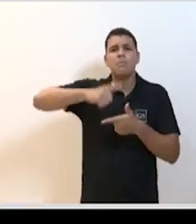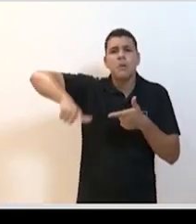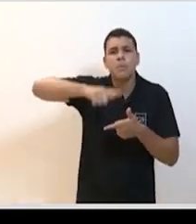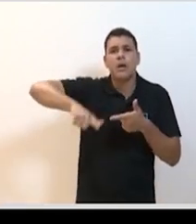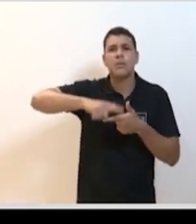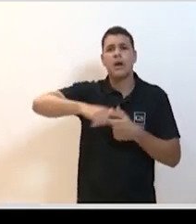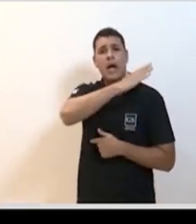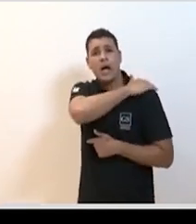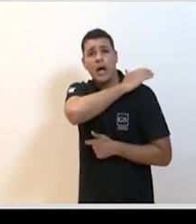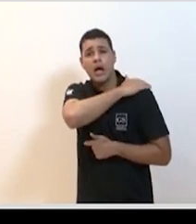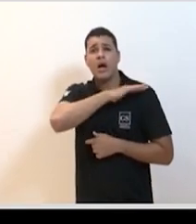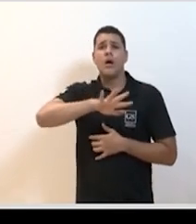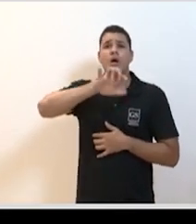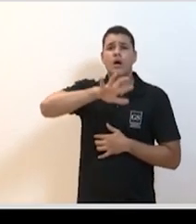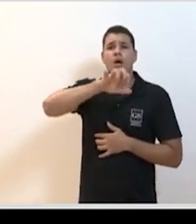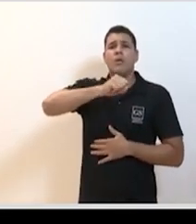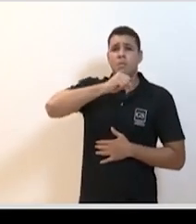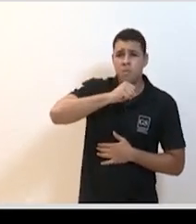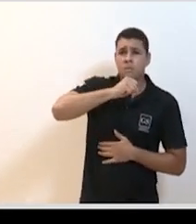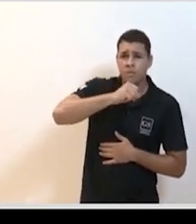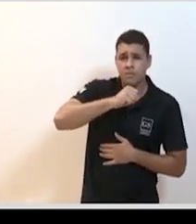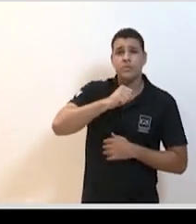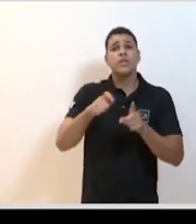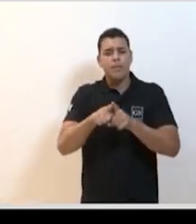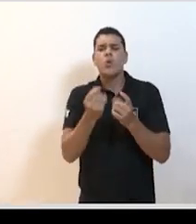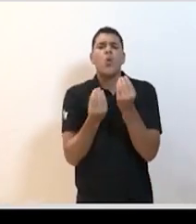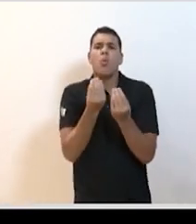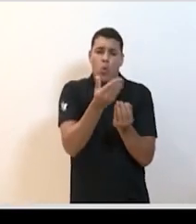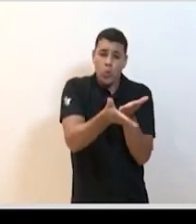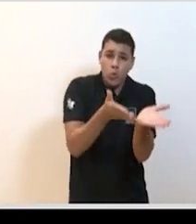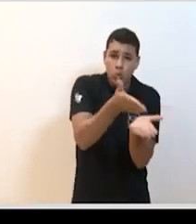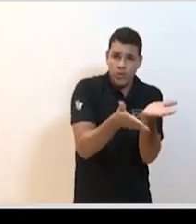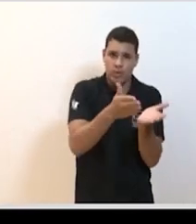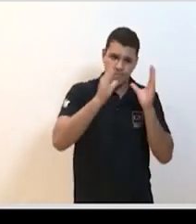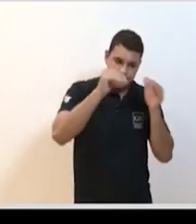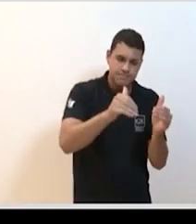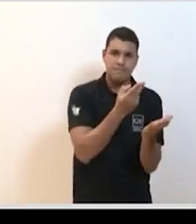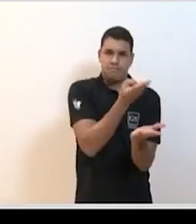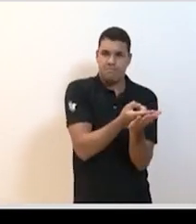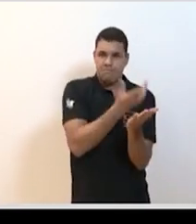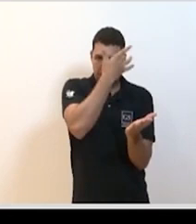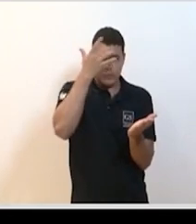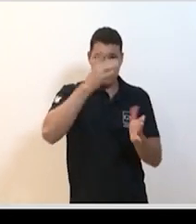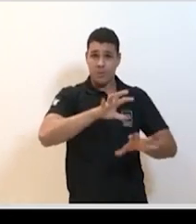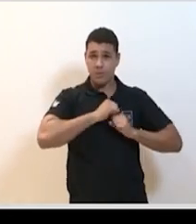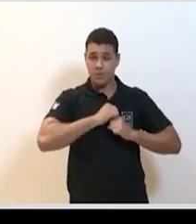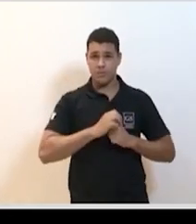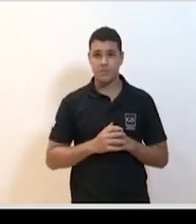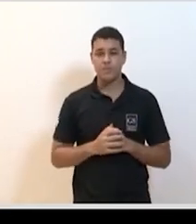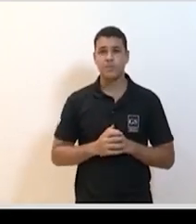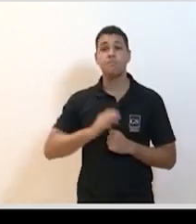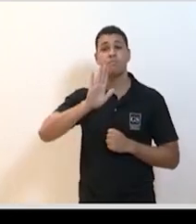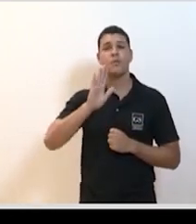seja abordagens diagnósticas e terapêuticas, seja priorização na linha do cuidado em relação a esses pacientes. Próximo, por favor. Outra